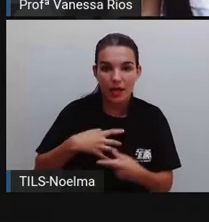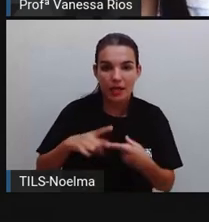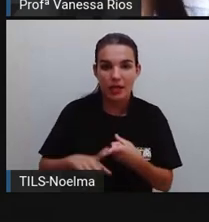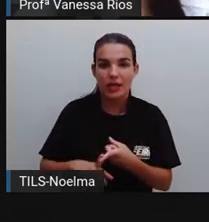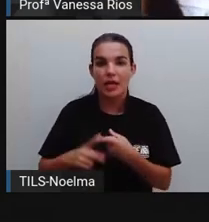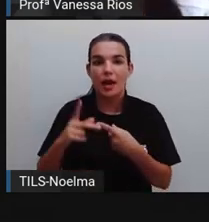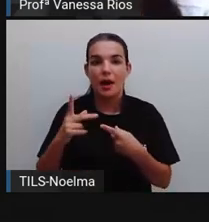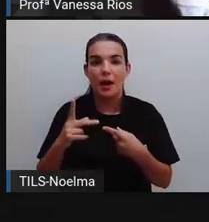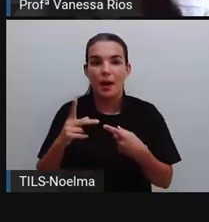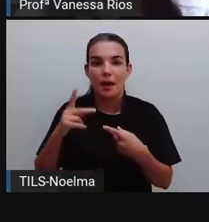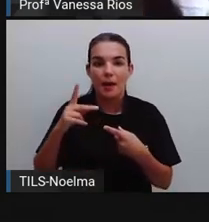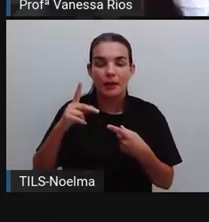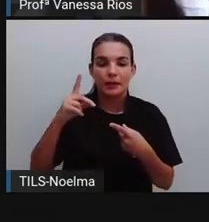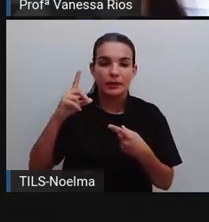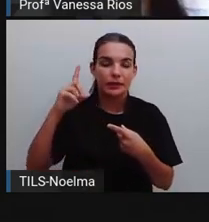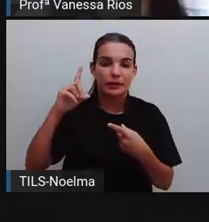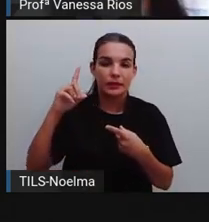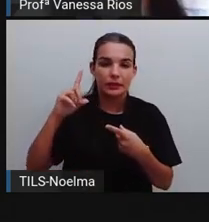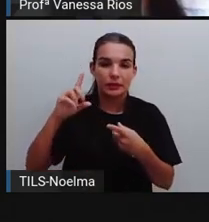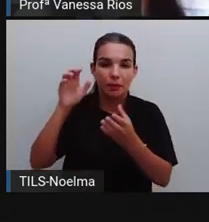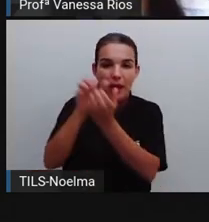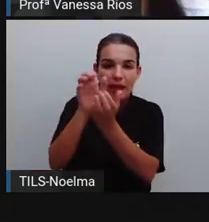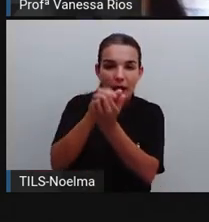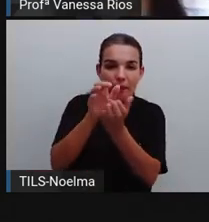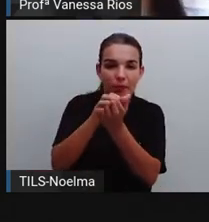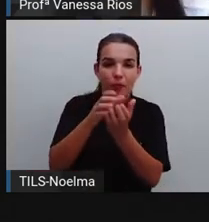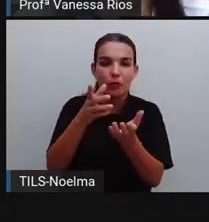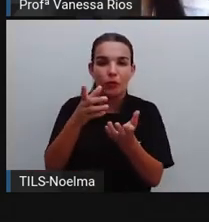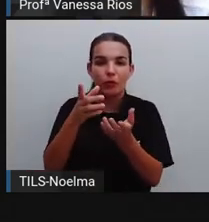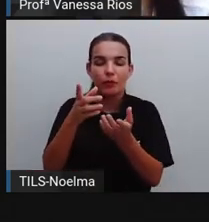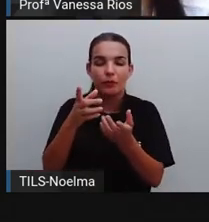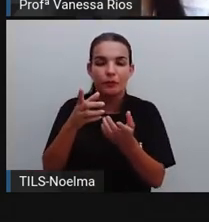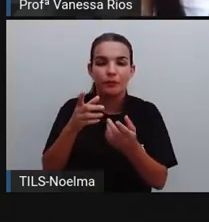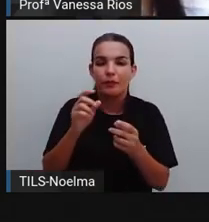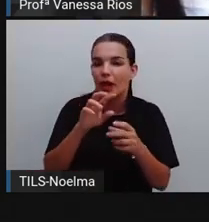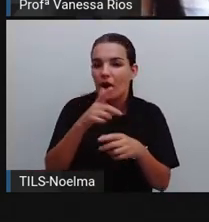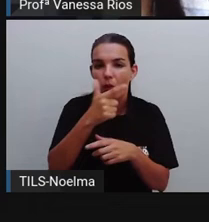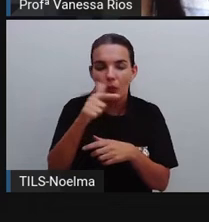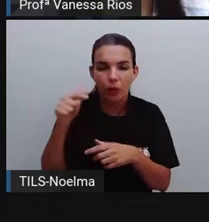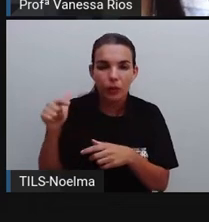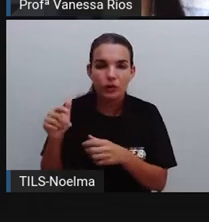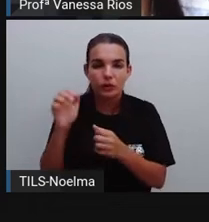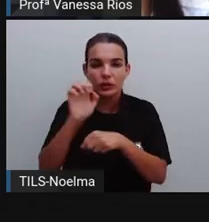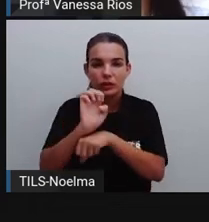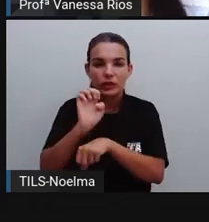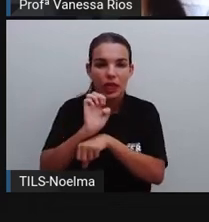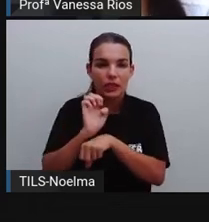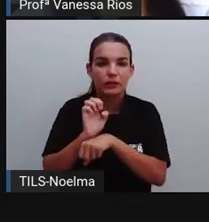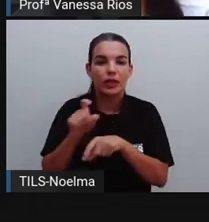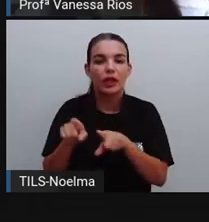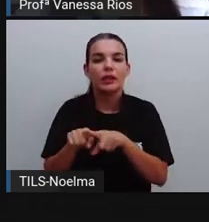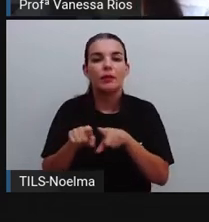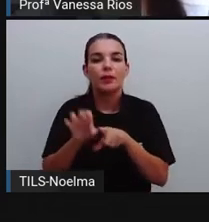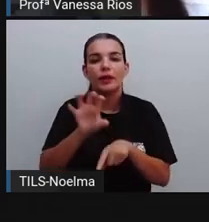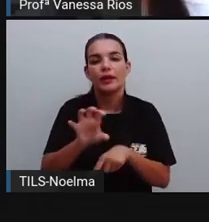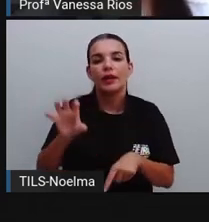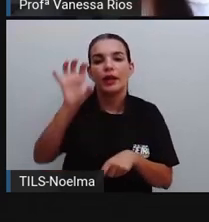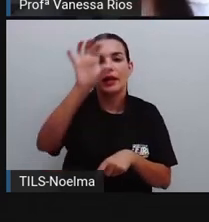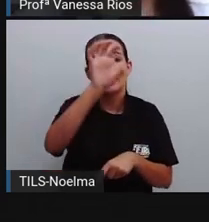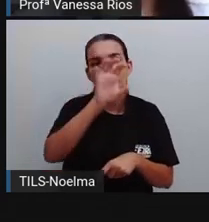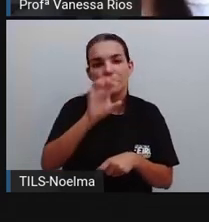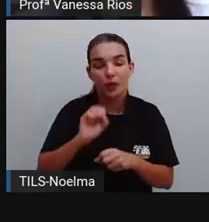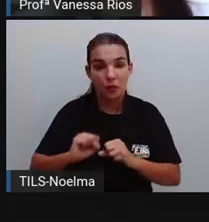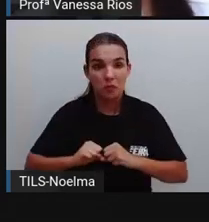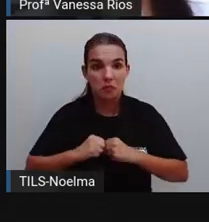Piauí, o Ceará, o Pernambuco, a Lagoa, sempre outros, né? Também em outras regiões, com